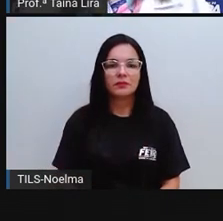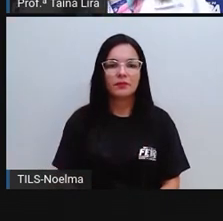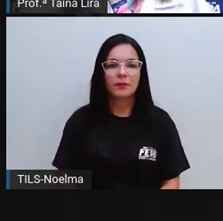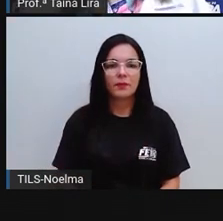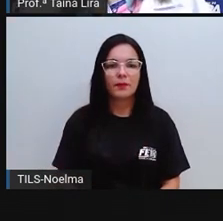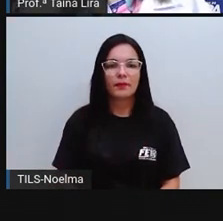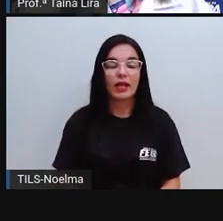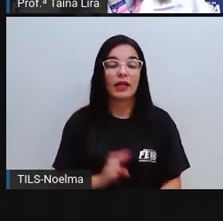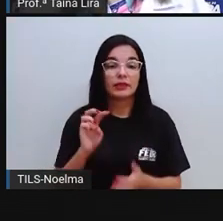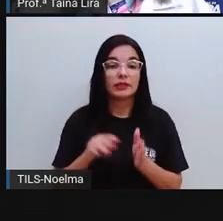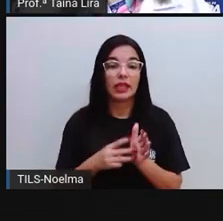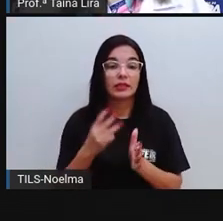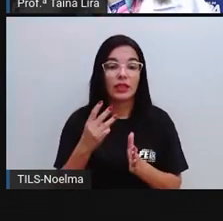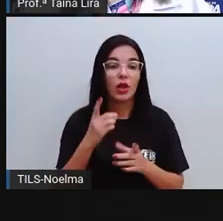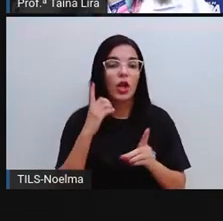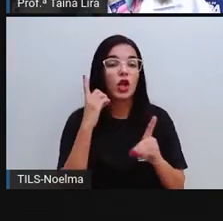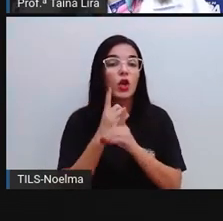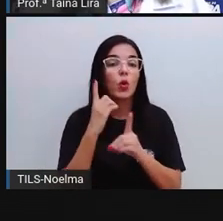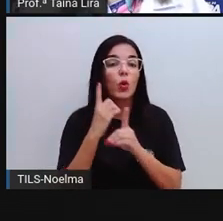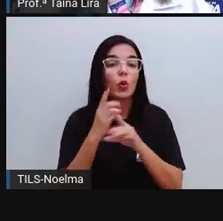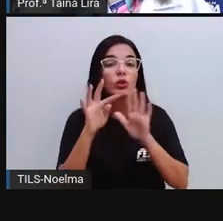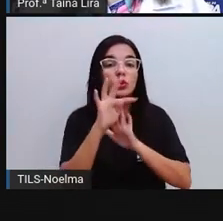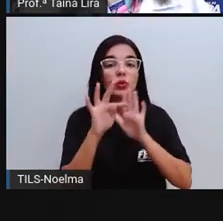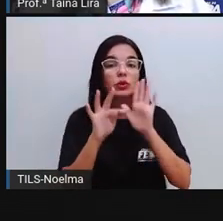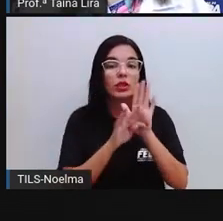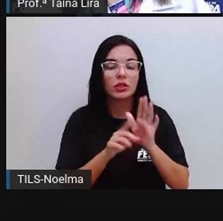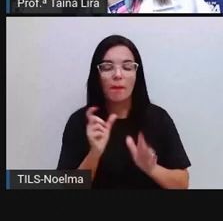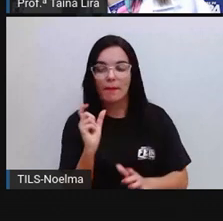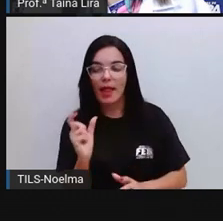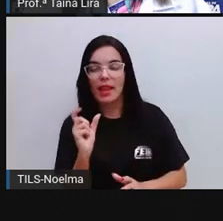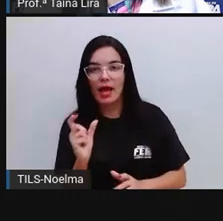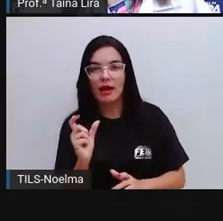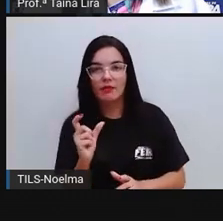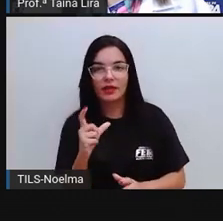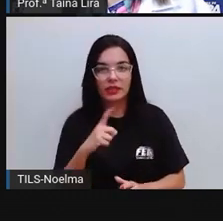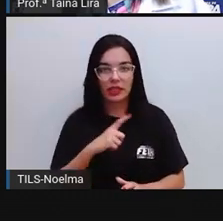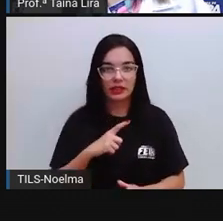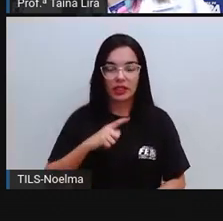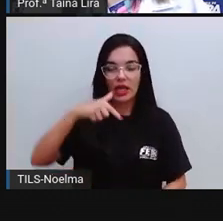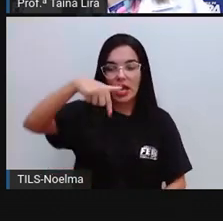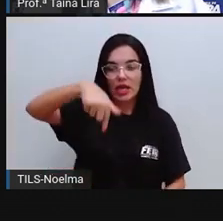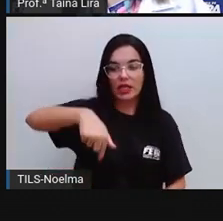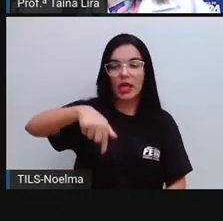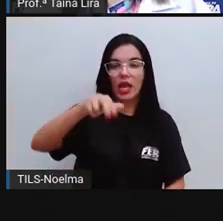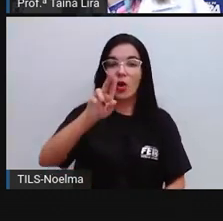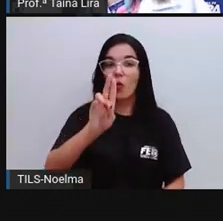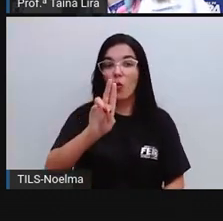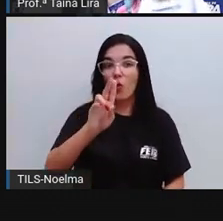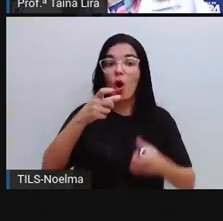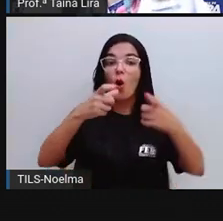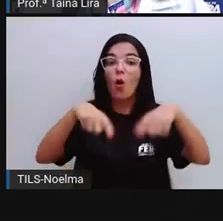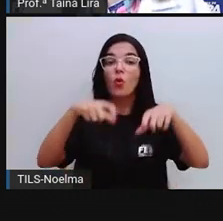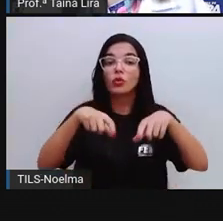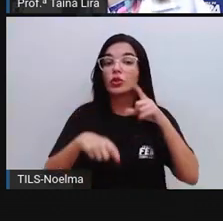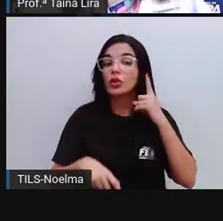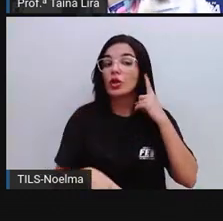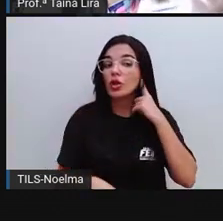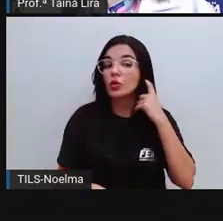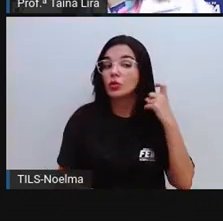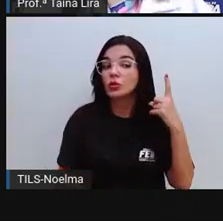Olha lá, encontrei no texto palavras com Q, U, onde o U não é